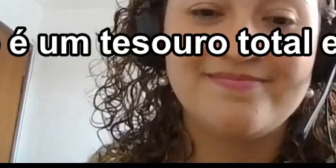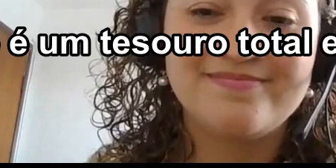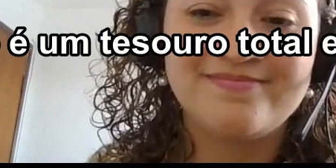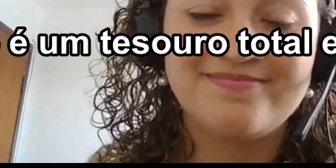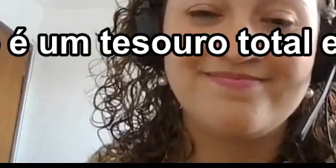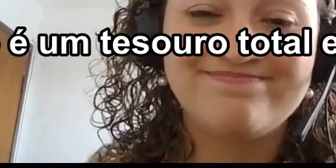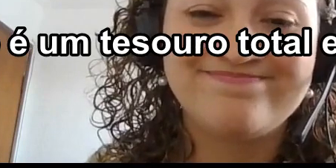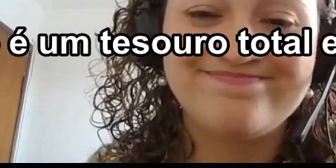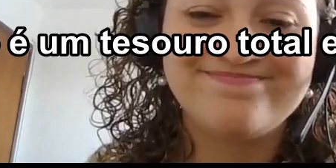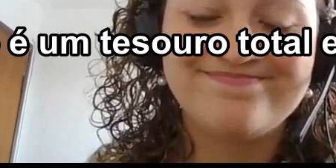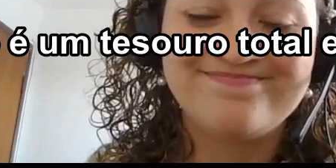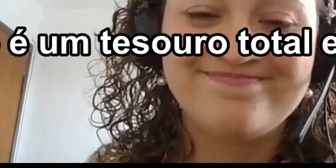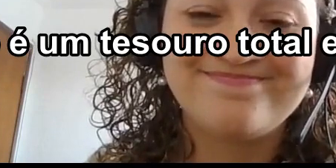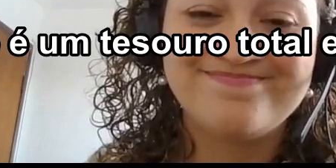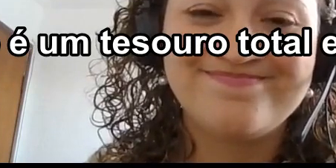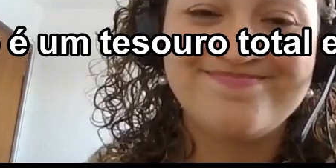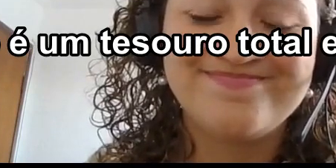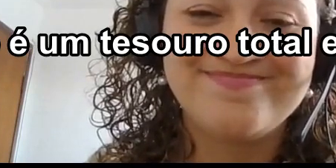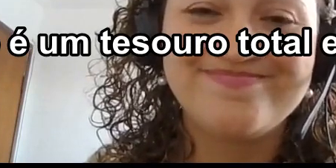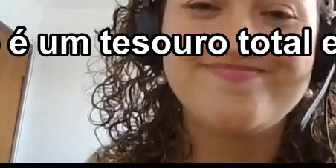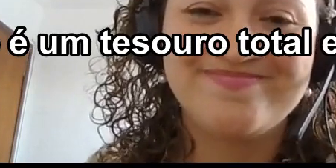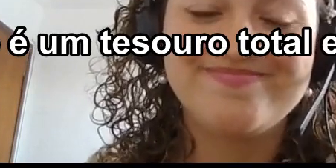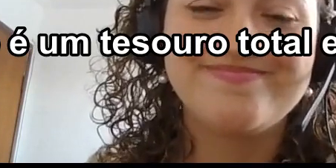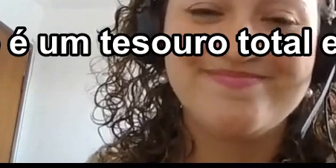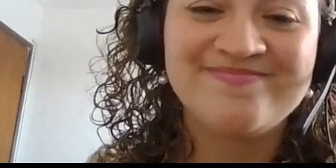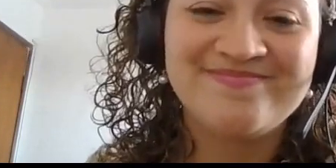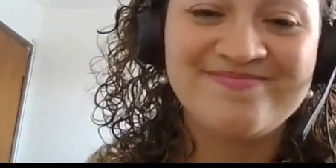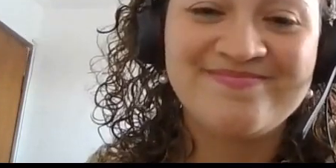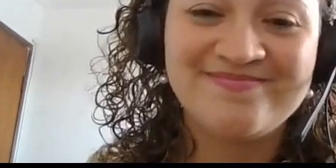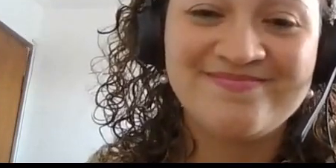isso é, assim, um tesouro total e completo, então,